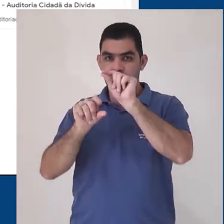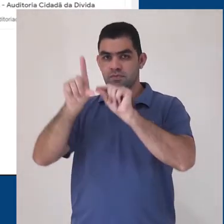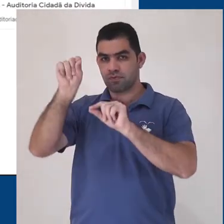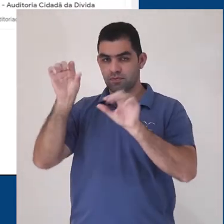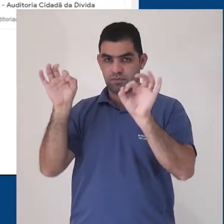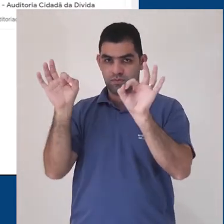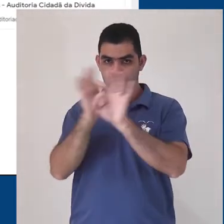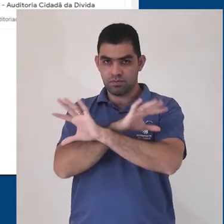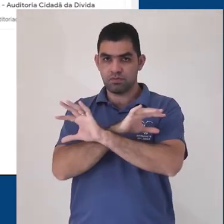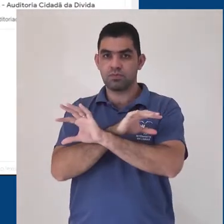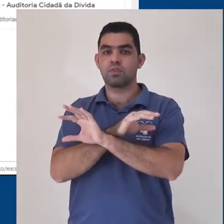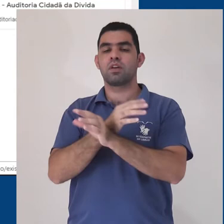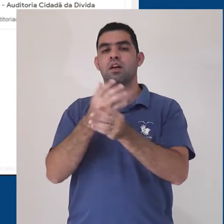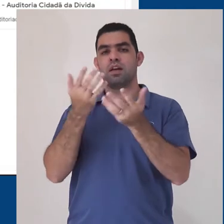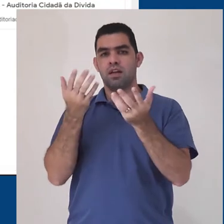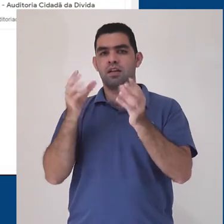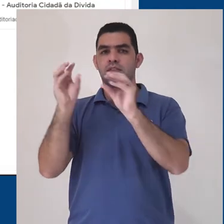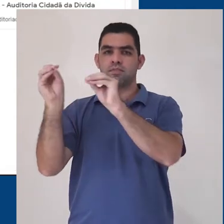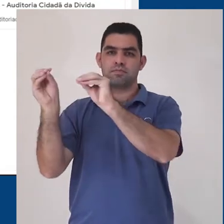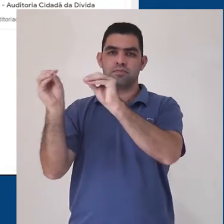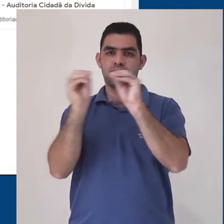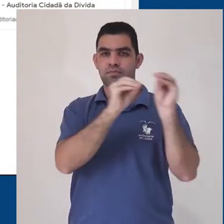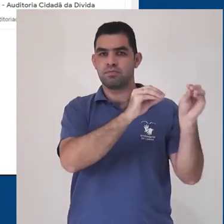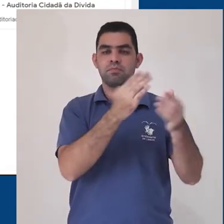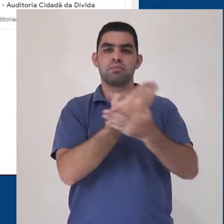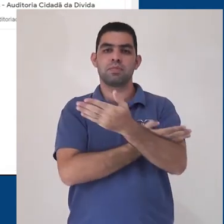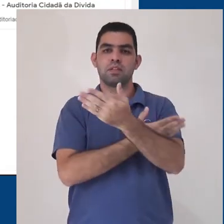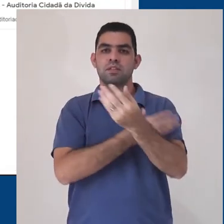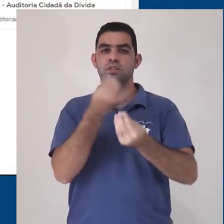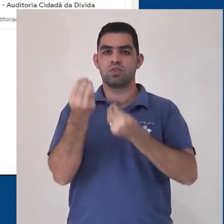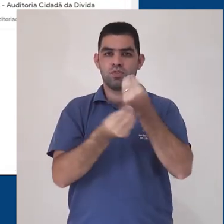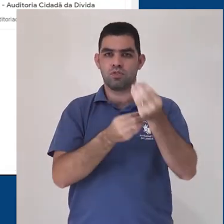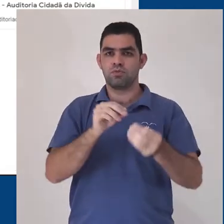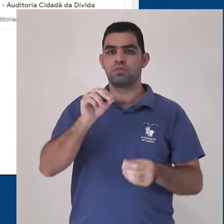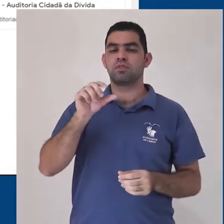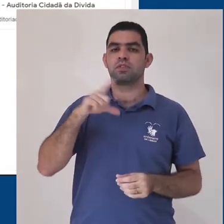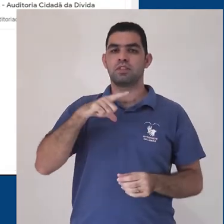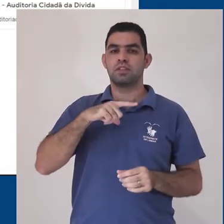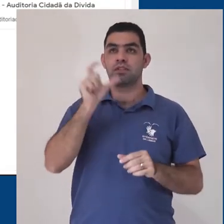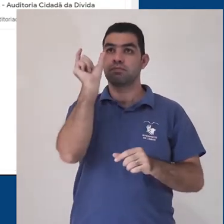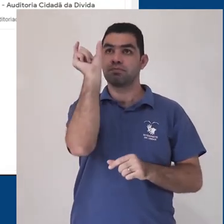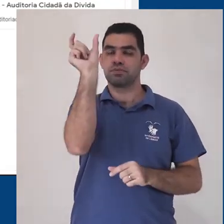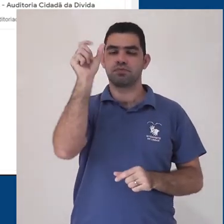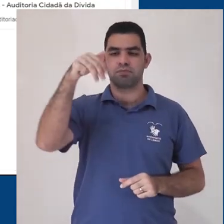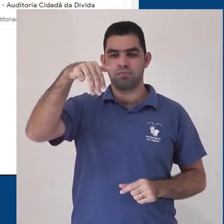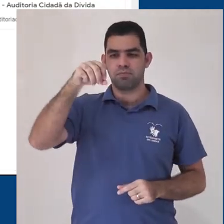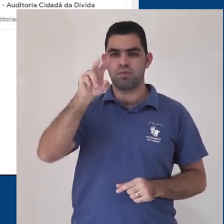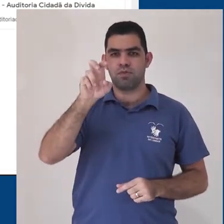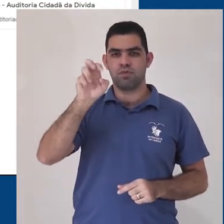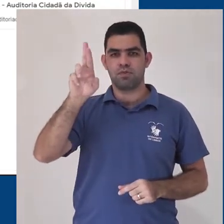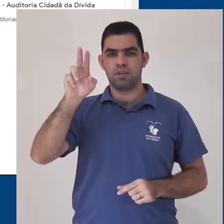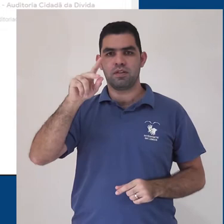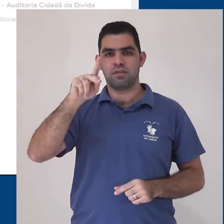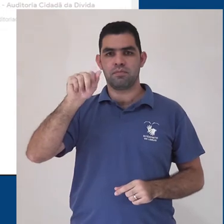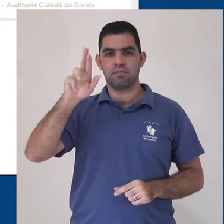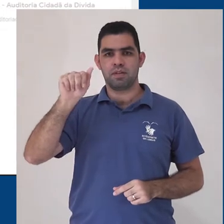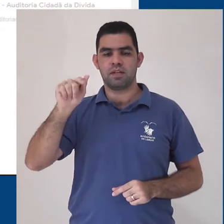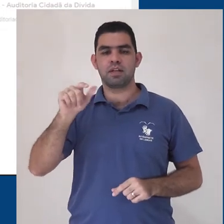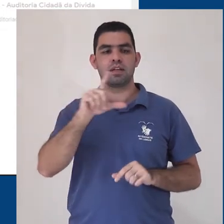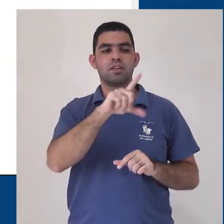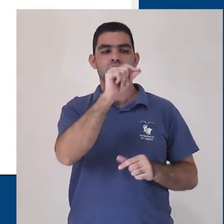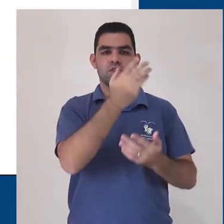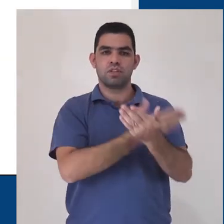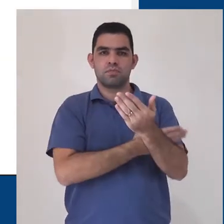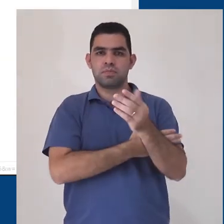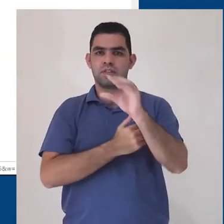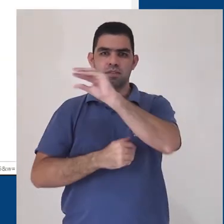Depois de selecionar todas as fotos que queremos mudar de pasta, clicamos no botão mover para e escolhemos a pasta que desejamos.